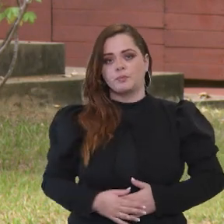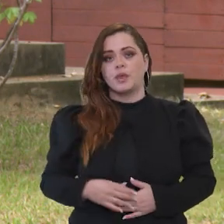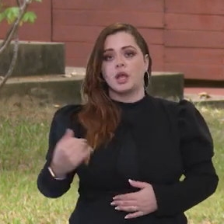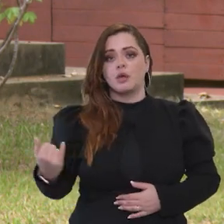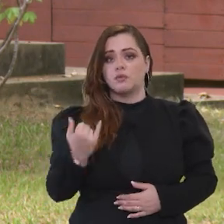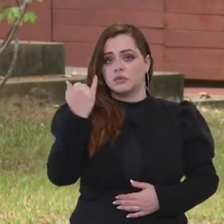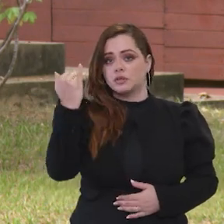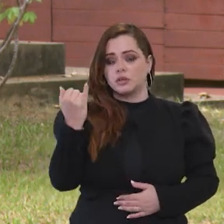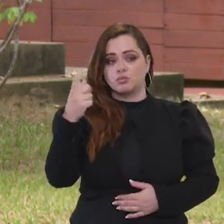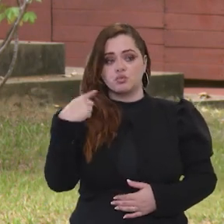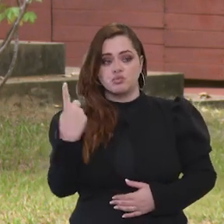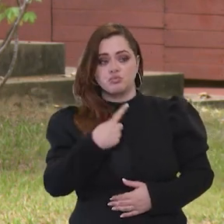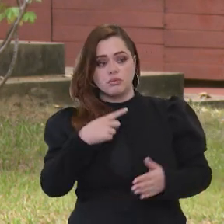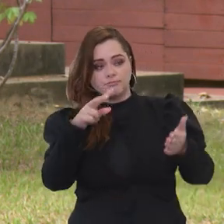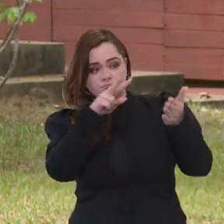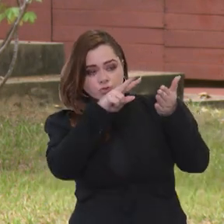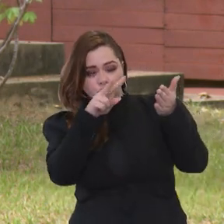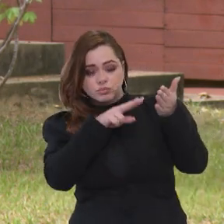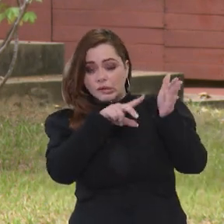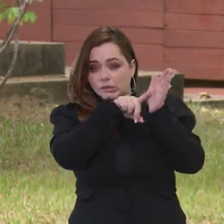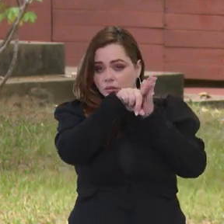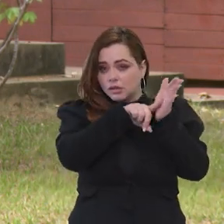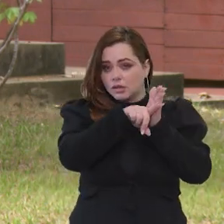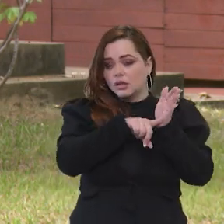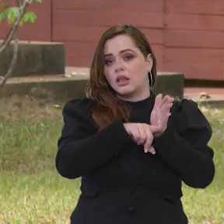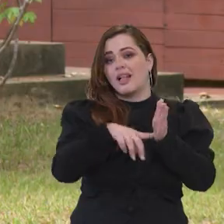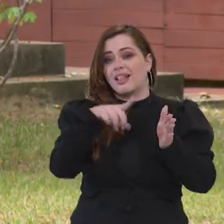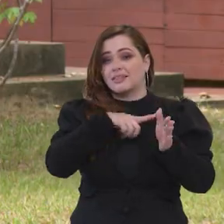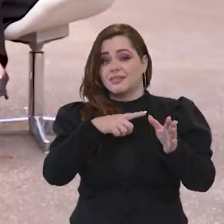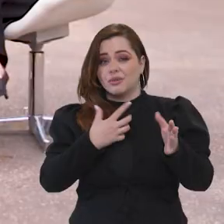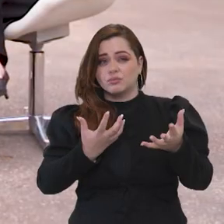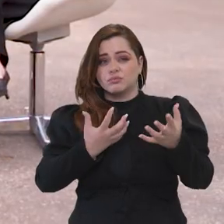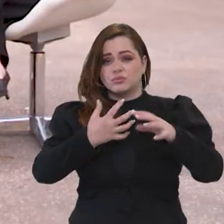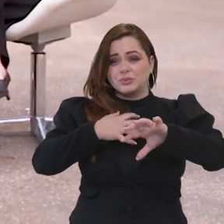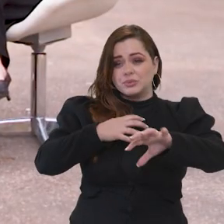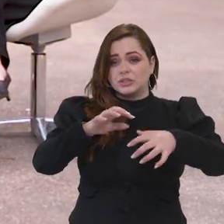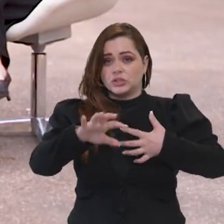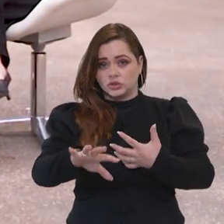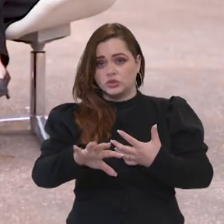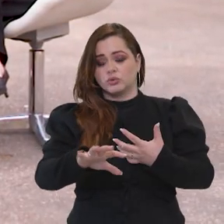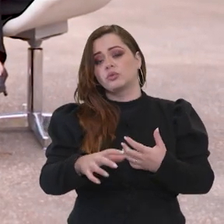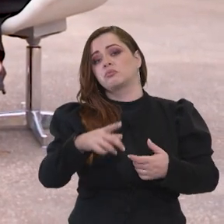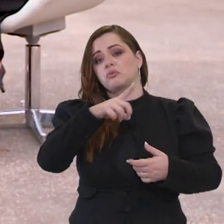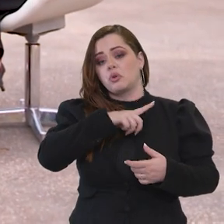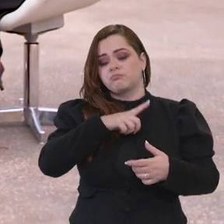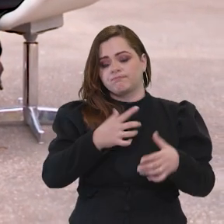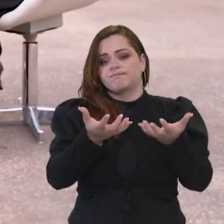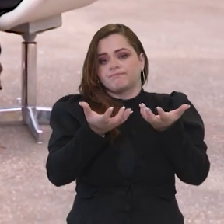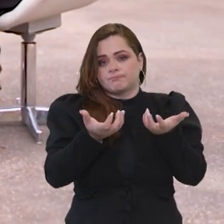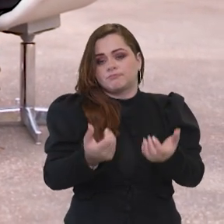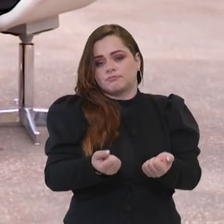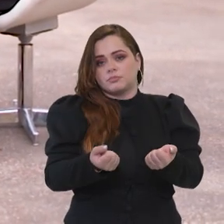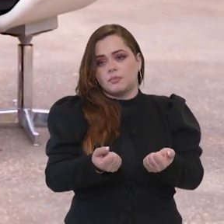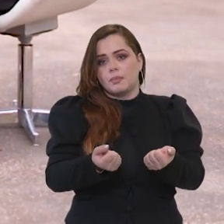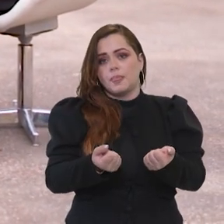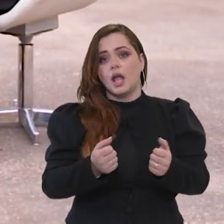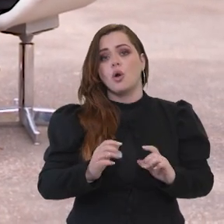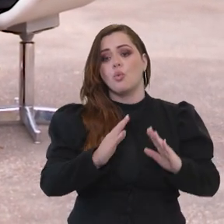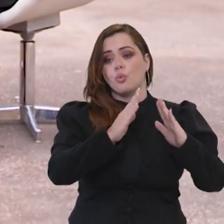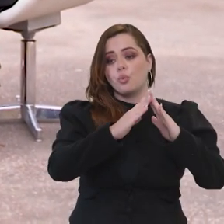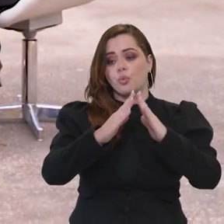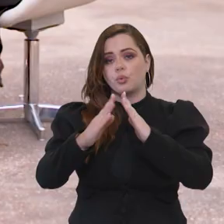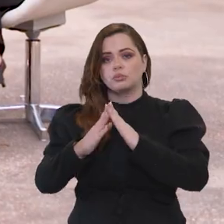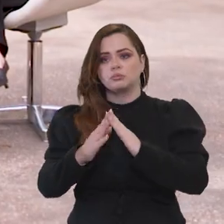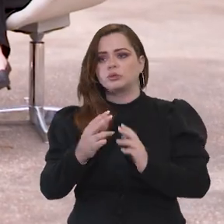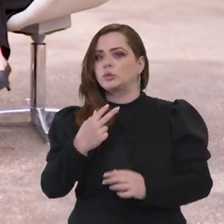importante é que nós avaliamos que, para que haja um sentido de pertencimento, essas unidades habitacionais não